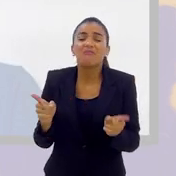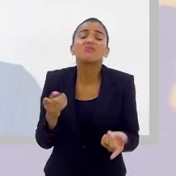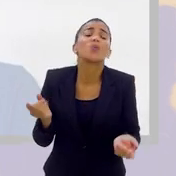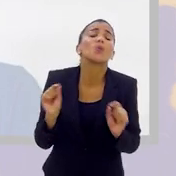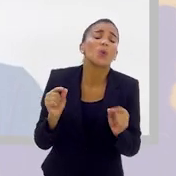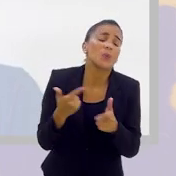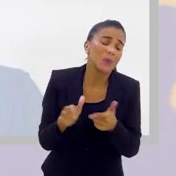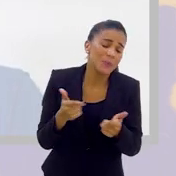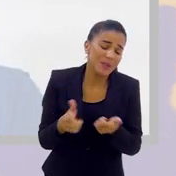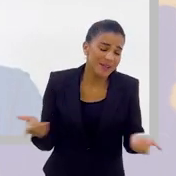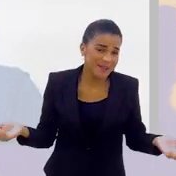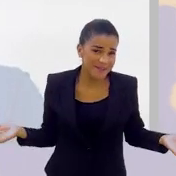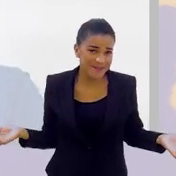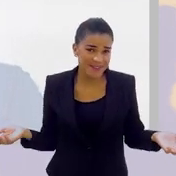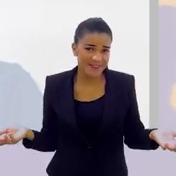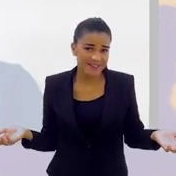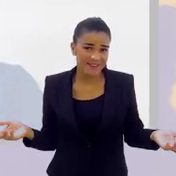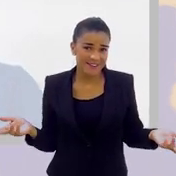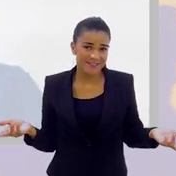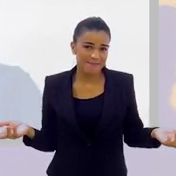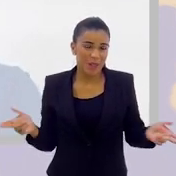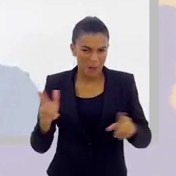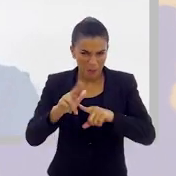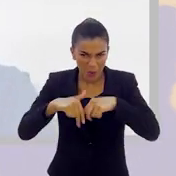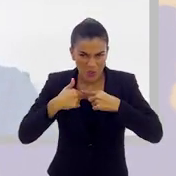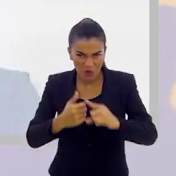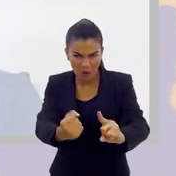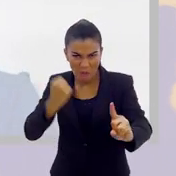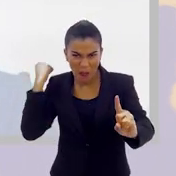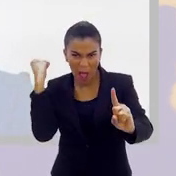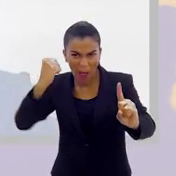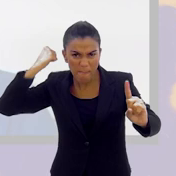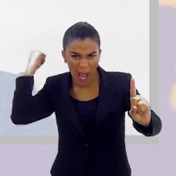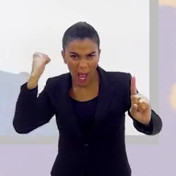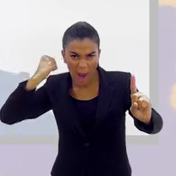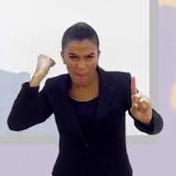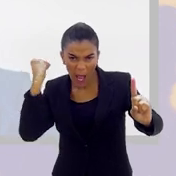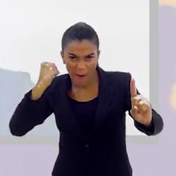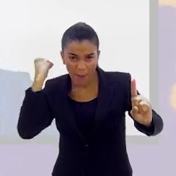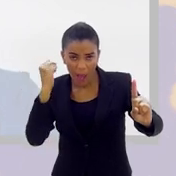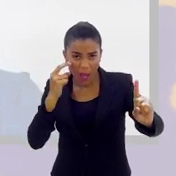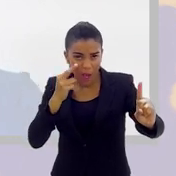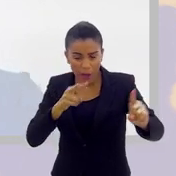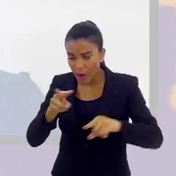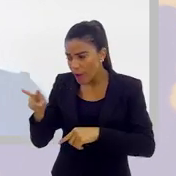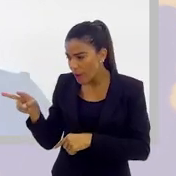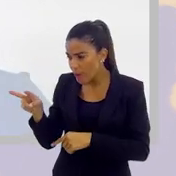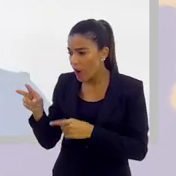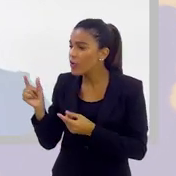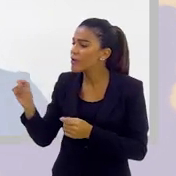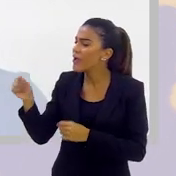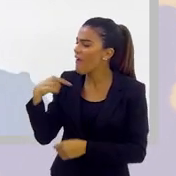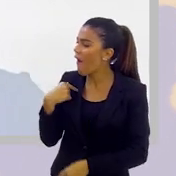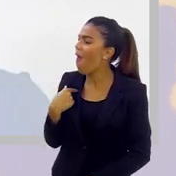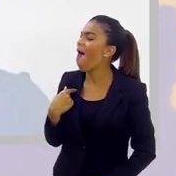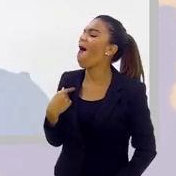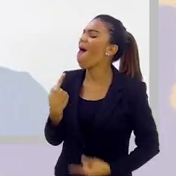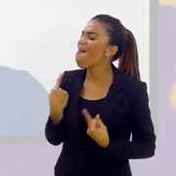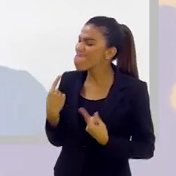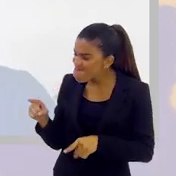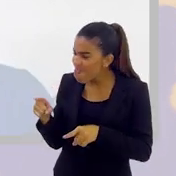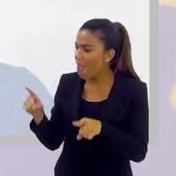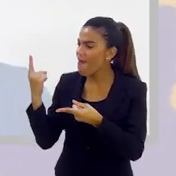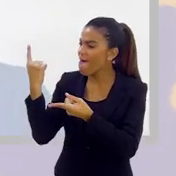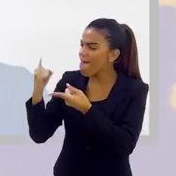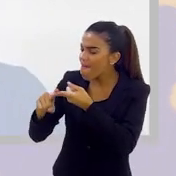Mas o que tem, cara? É por isso que eu vou dar uma facada em alguém? Não. Eu tento olhar para o cara e ver o que eu posso chamar ele também,